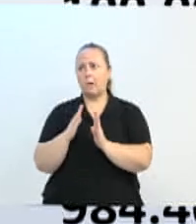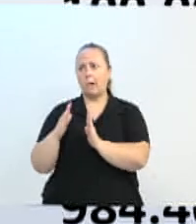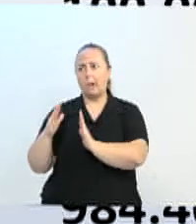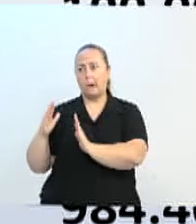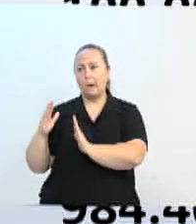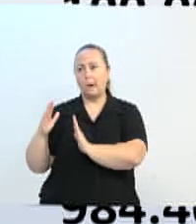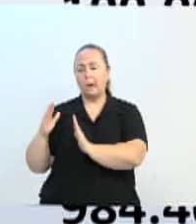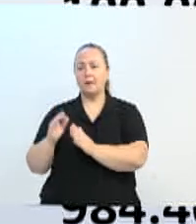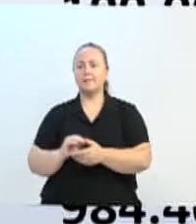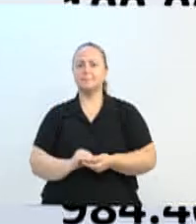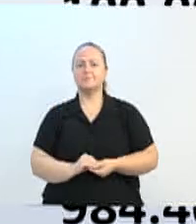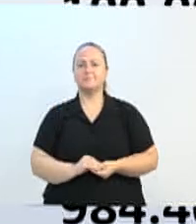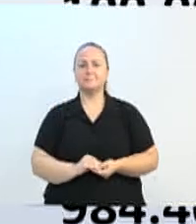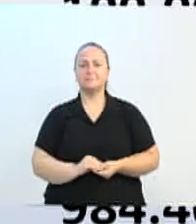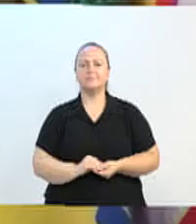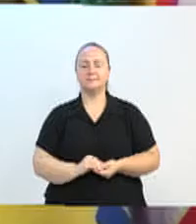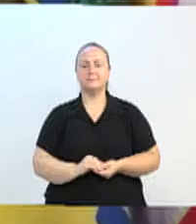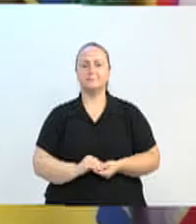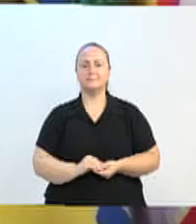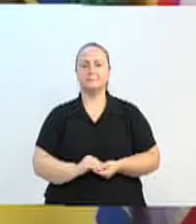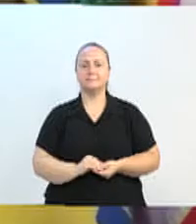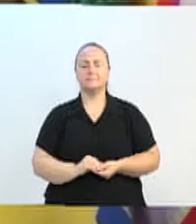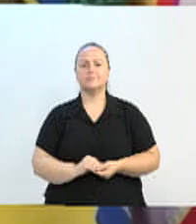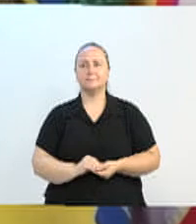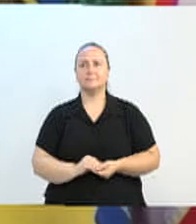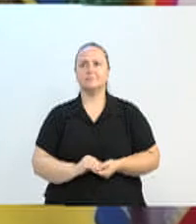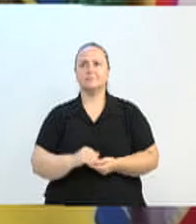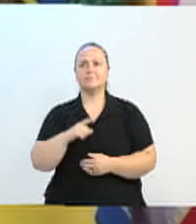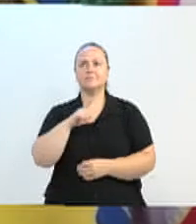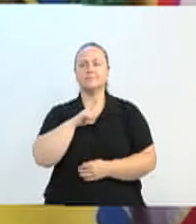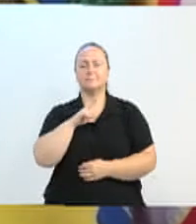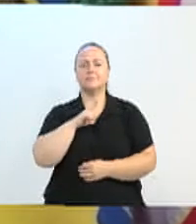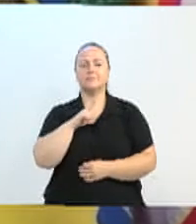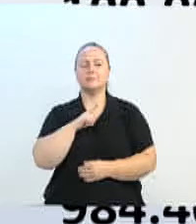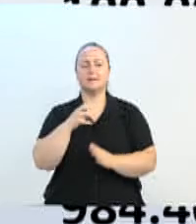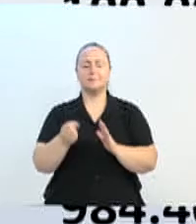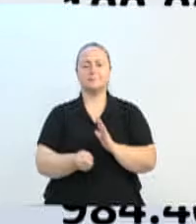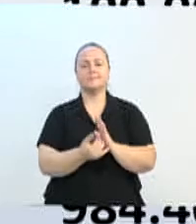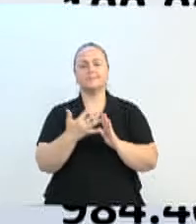pessoa na frente, mas nós temos uma quantidade